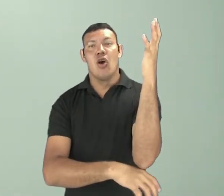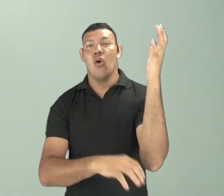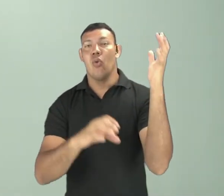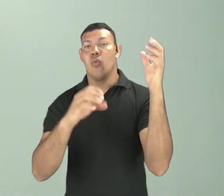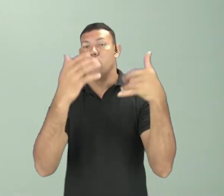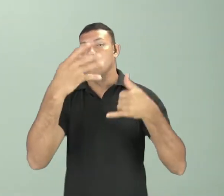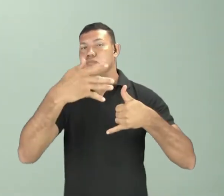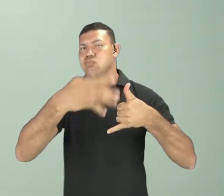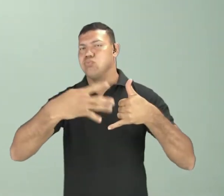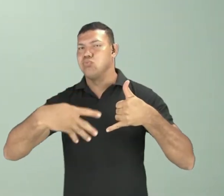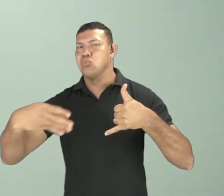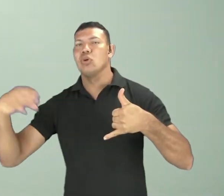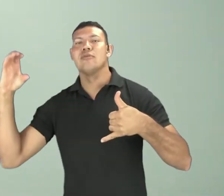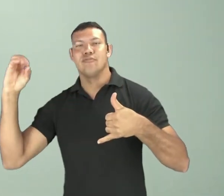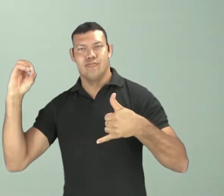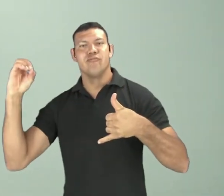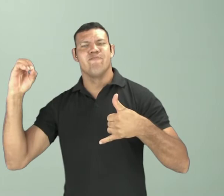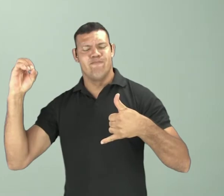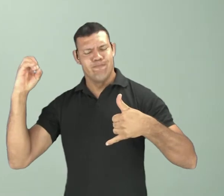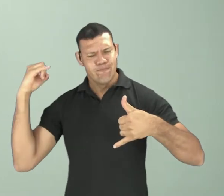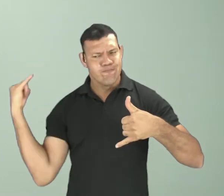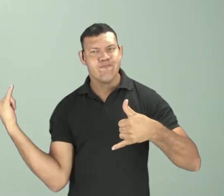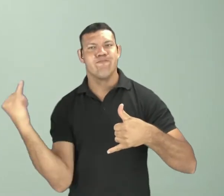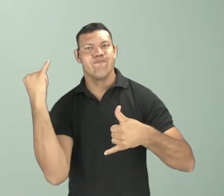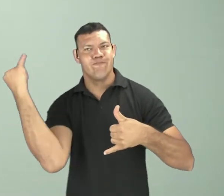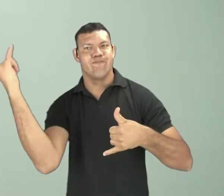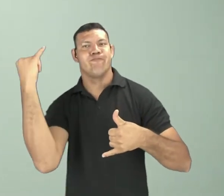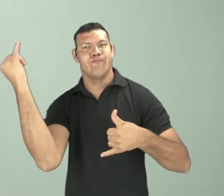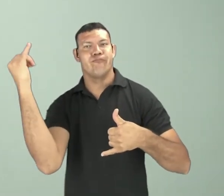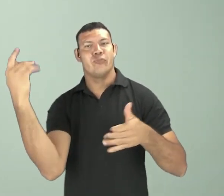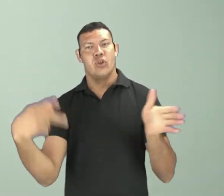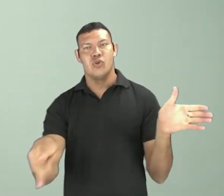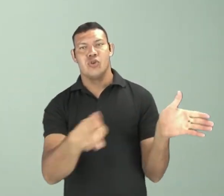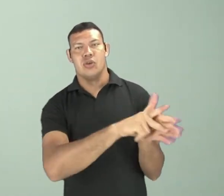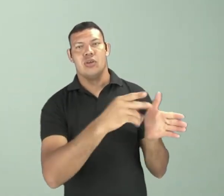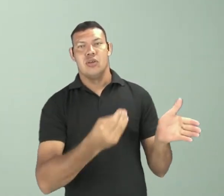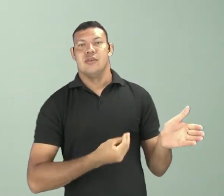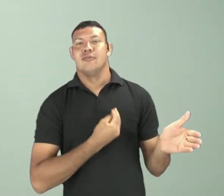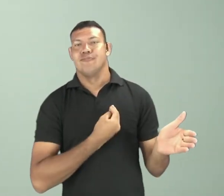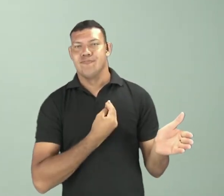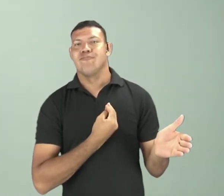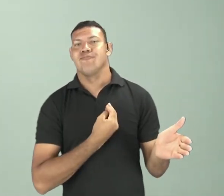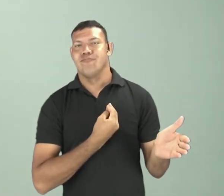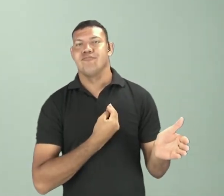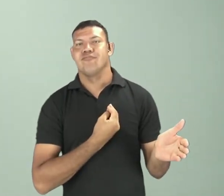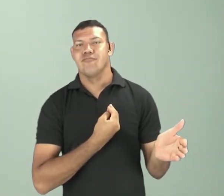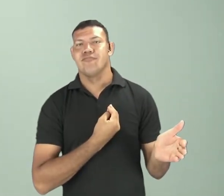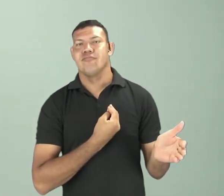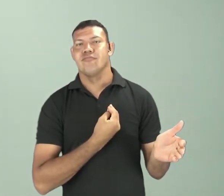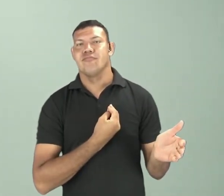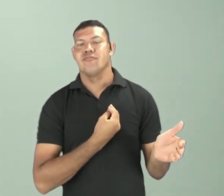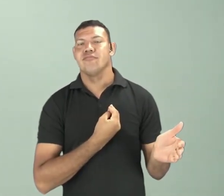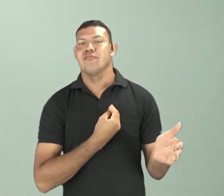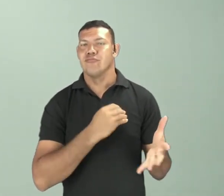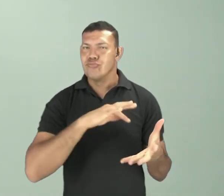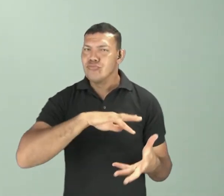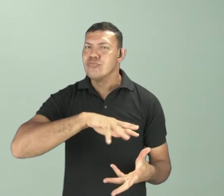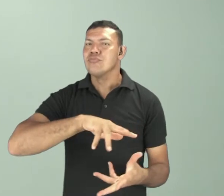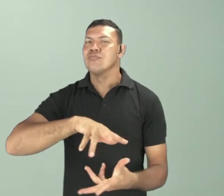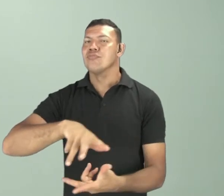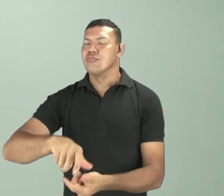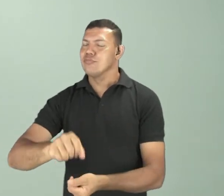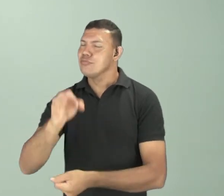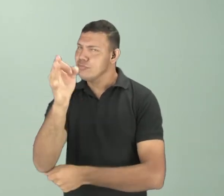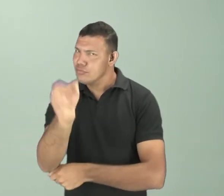que é fundamental para a existência dos seres vivos em nosso planeta,